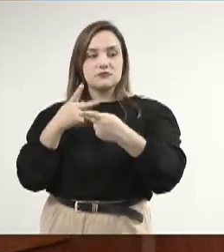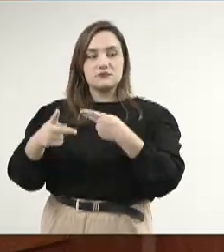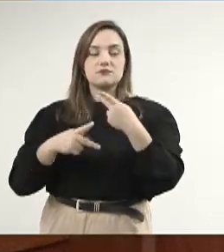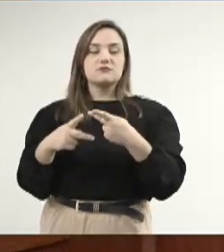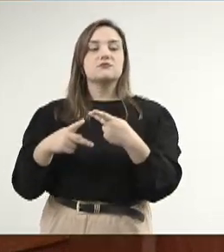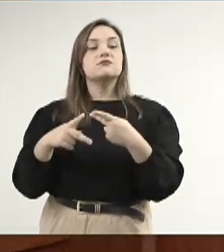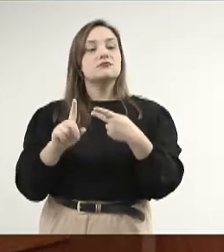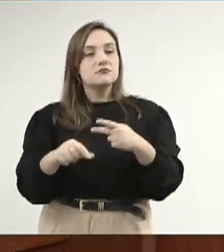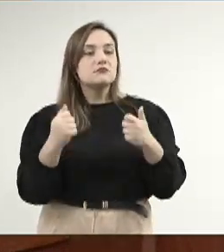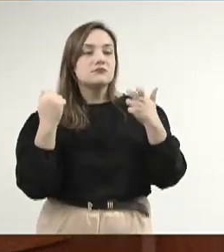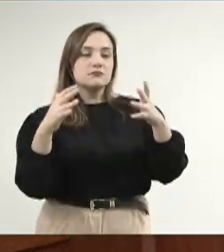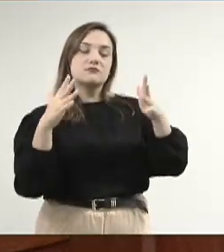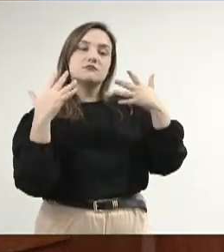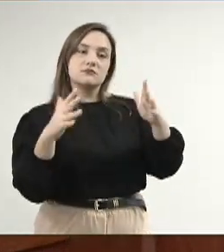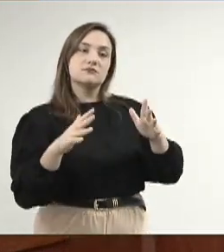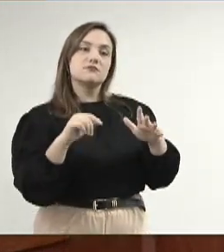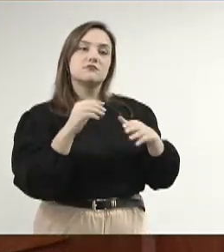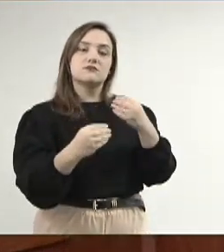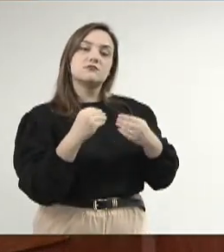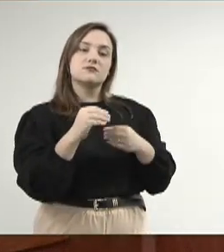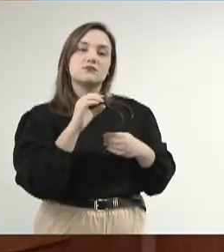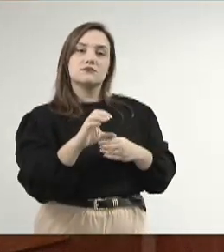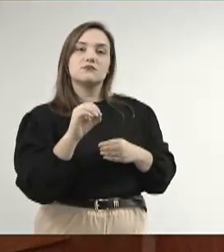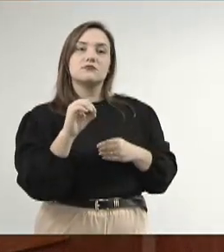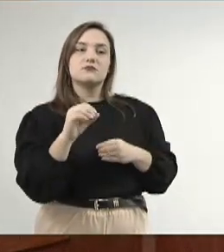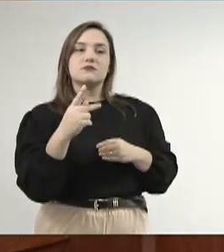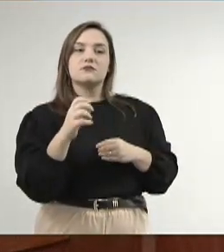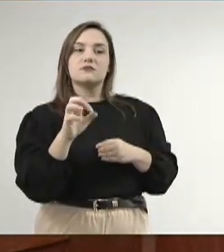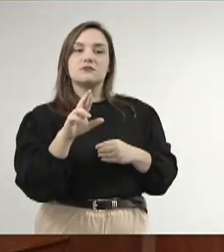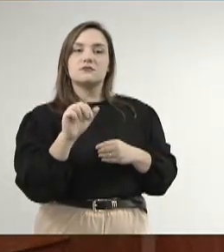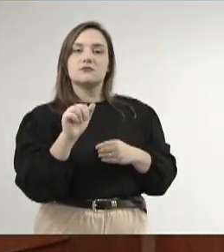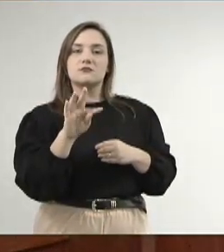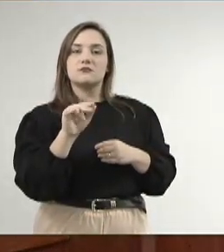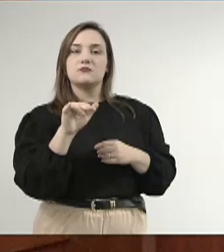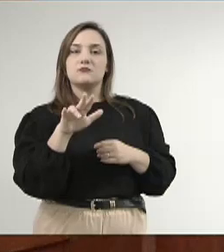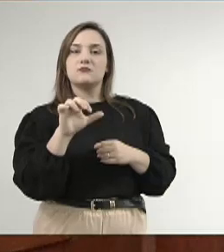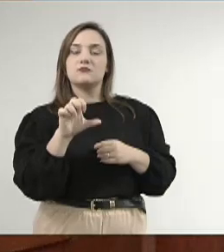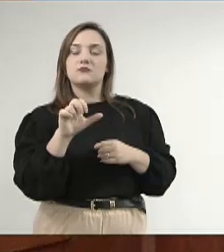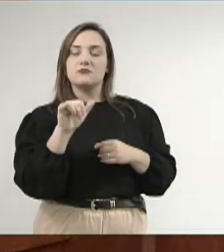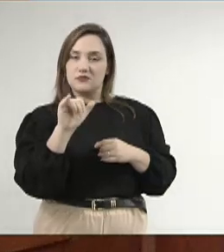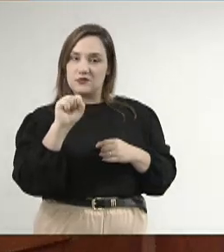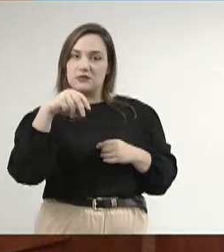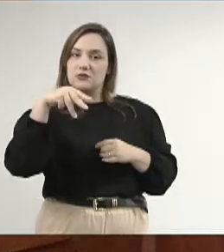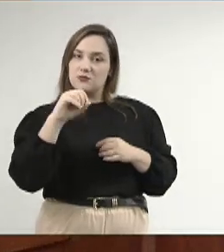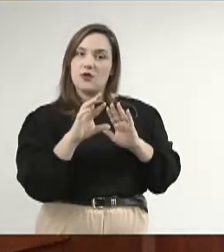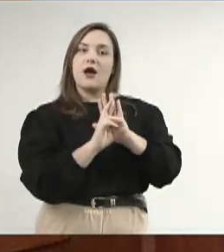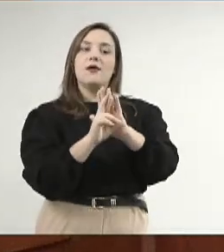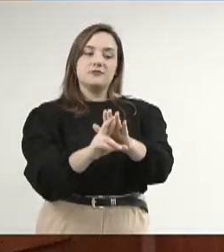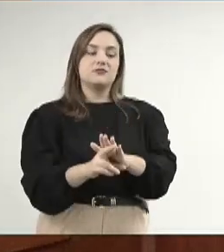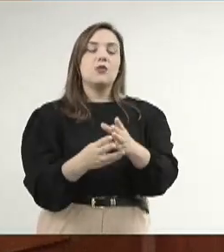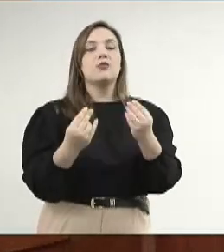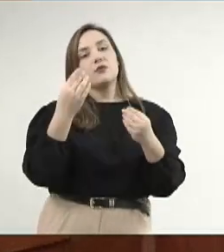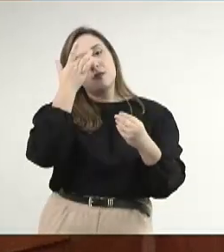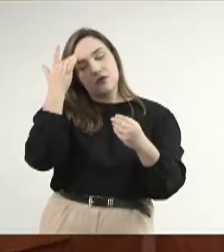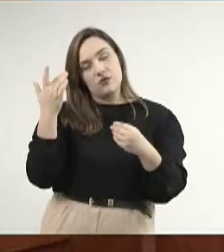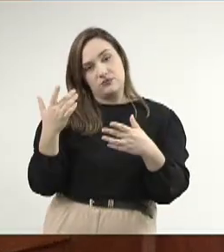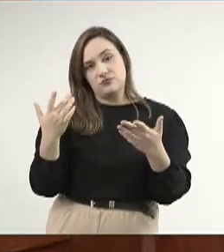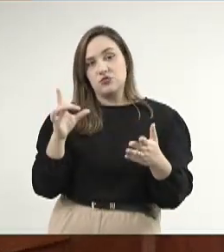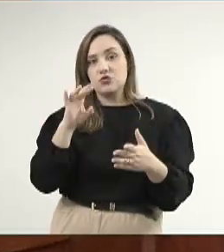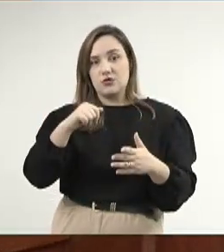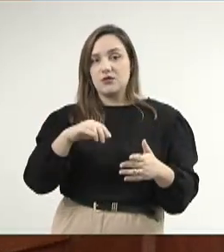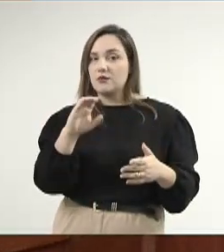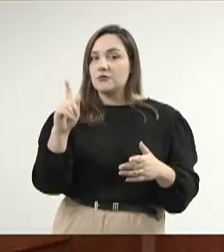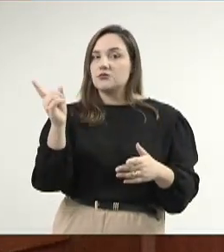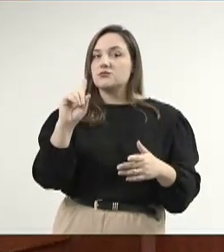reconhecimento a tudo aquilo que o cooperativismo representa na vida de milhares e milhares de pessoas, não somente em